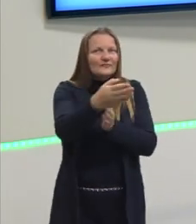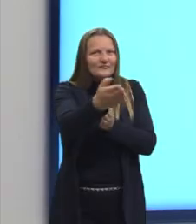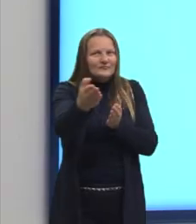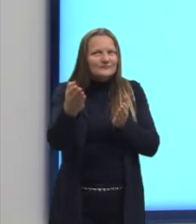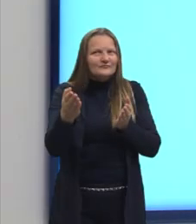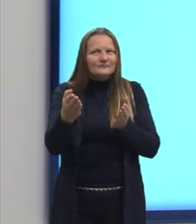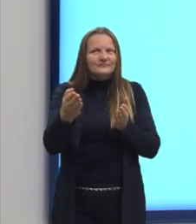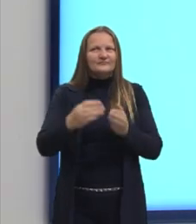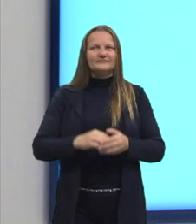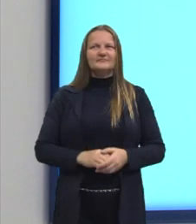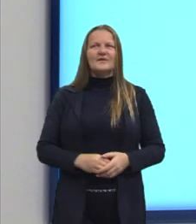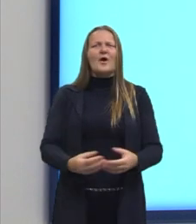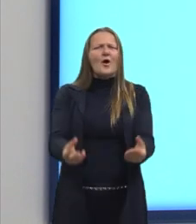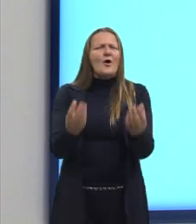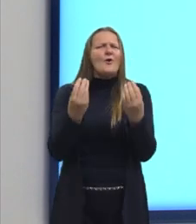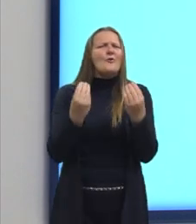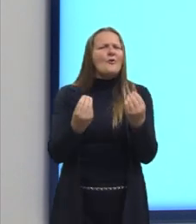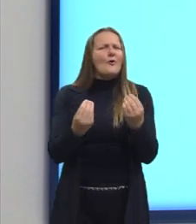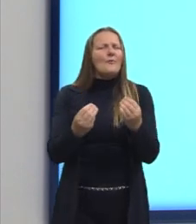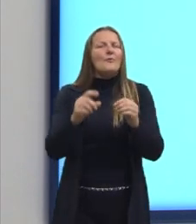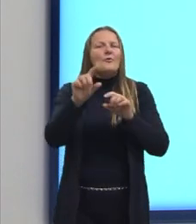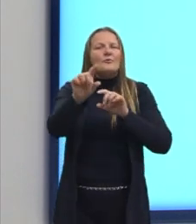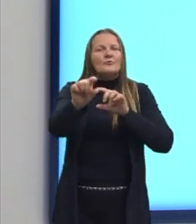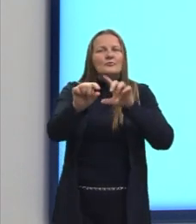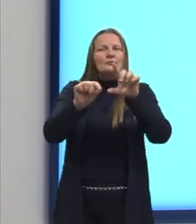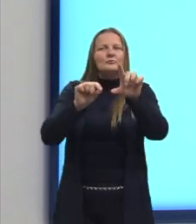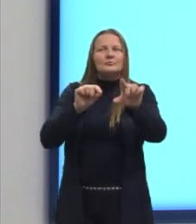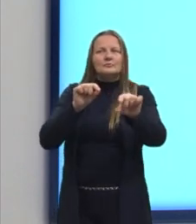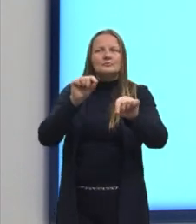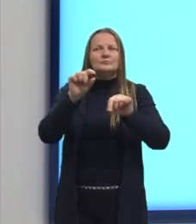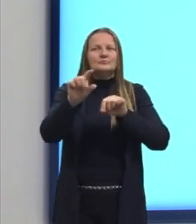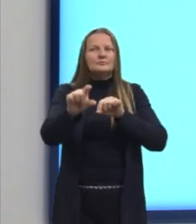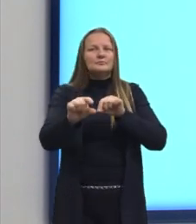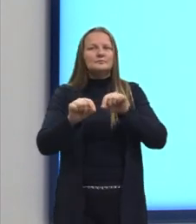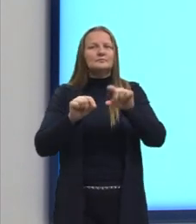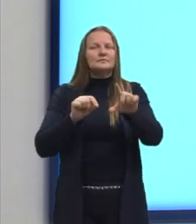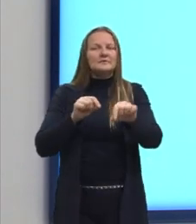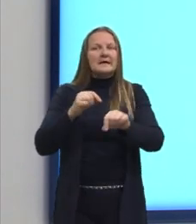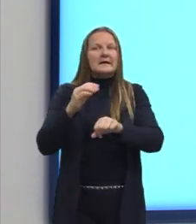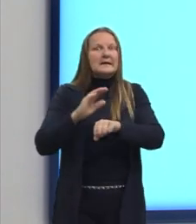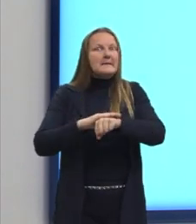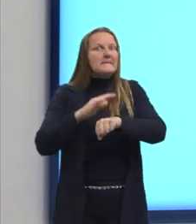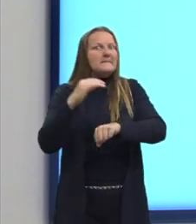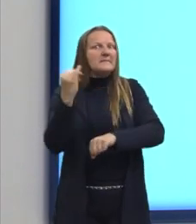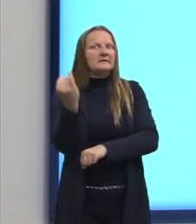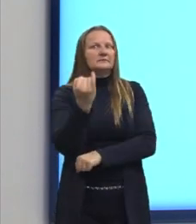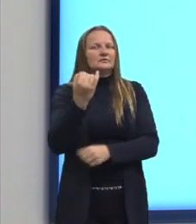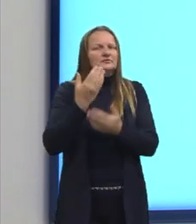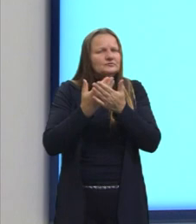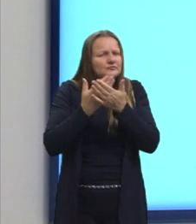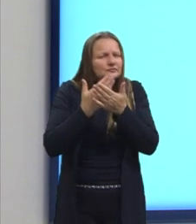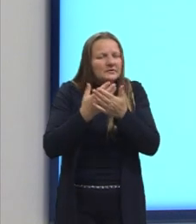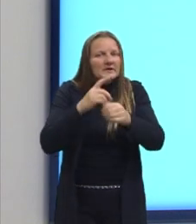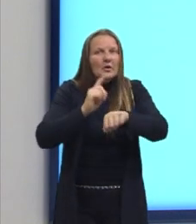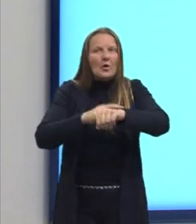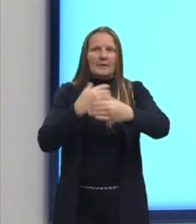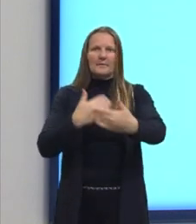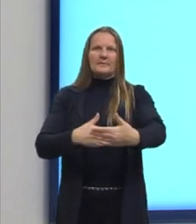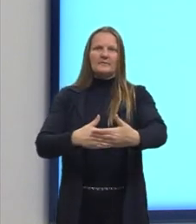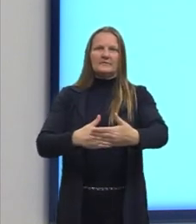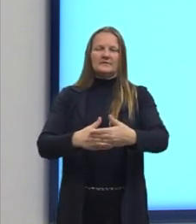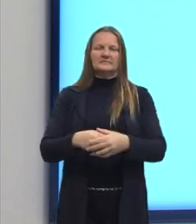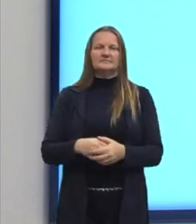vocês. Como que a gente seleciona o que é de fato importante estudar para a hora da prova?